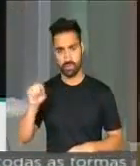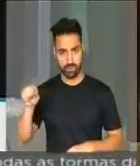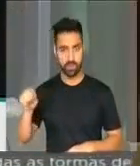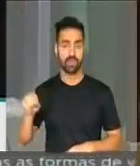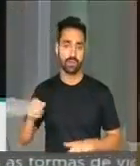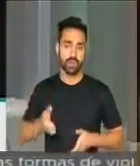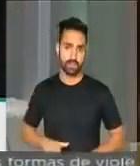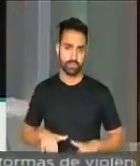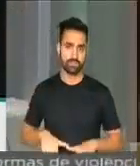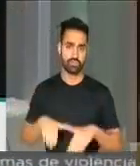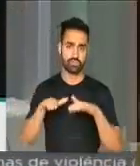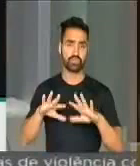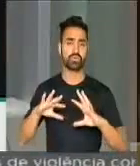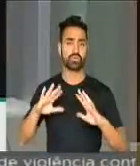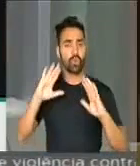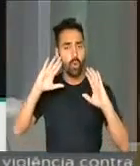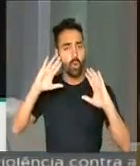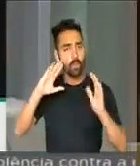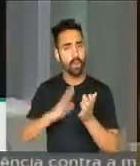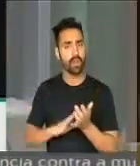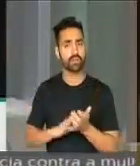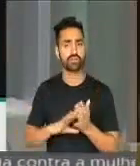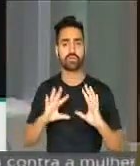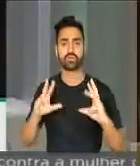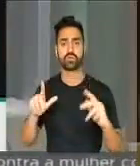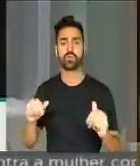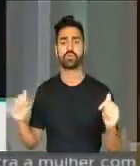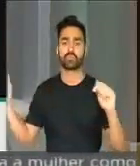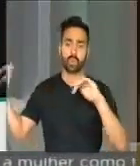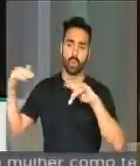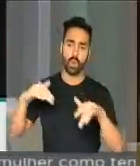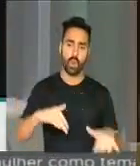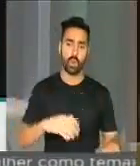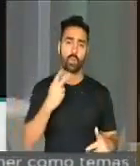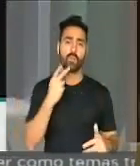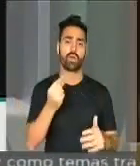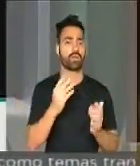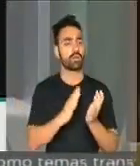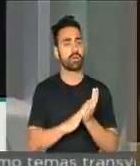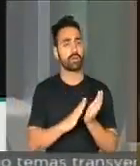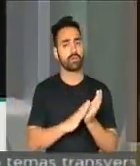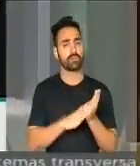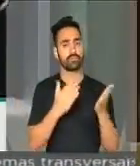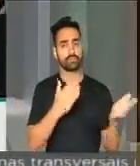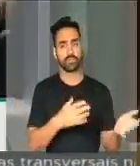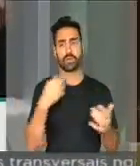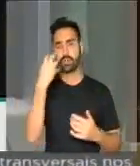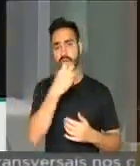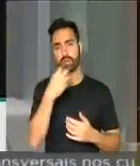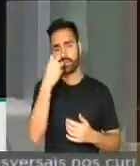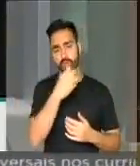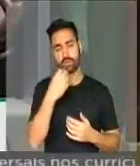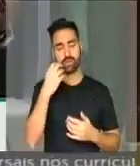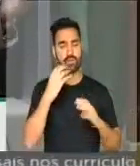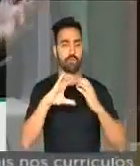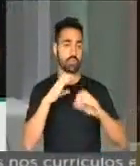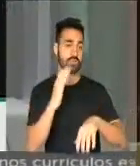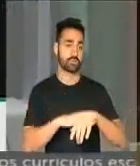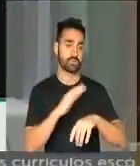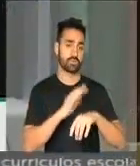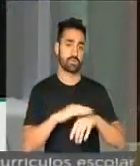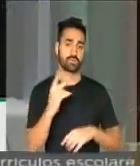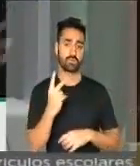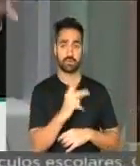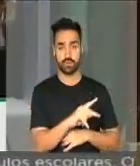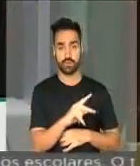homenageado, toda a comunidade desceu para dar o seu último adeus e cantarolando as suas